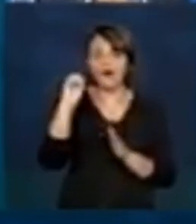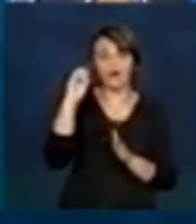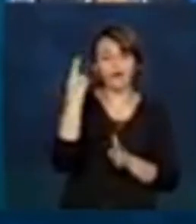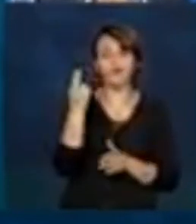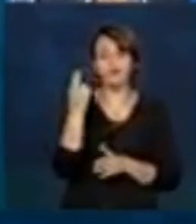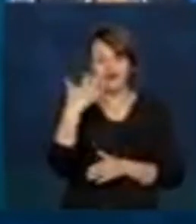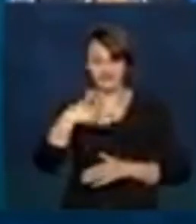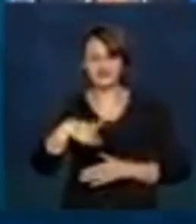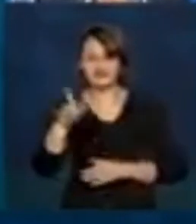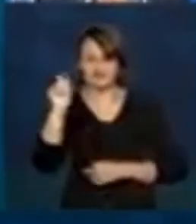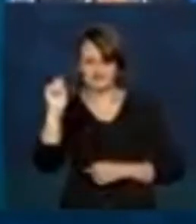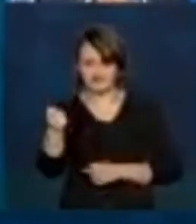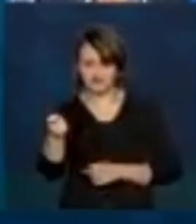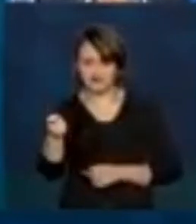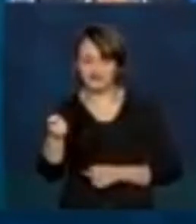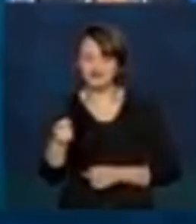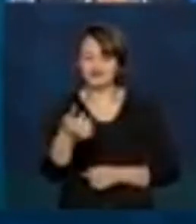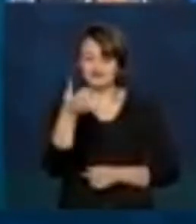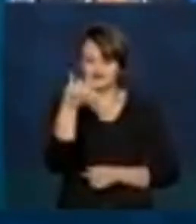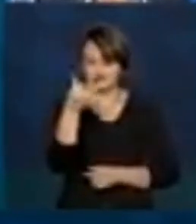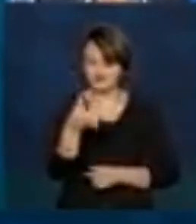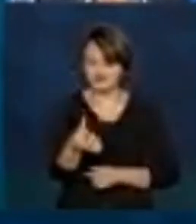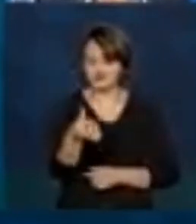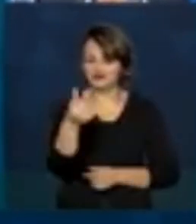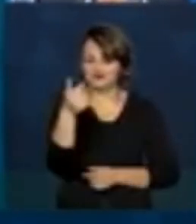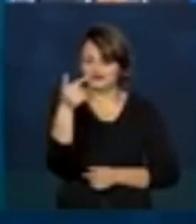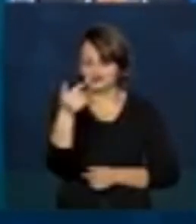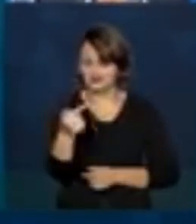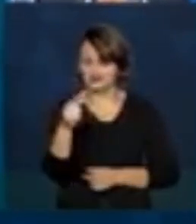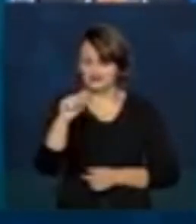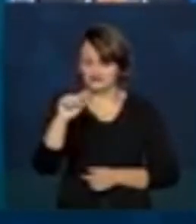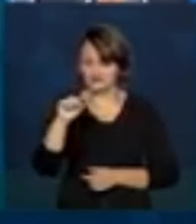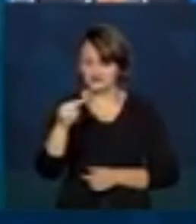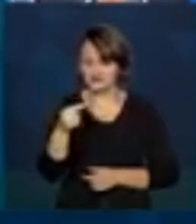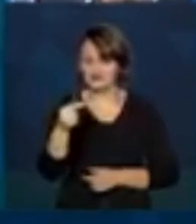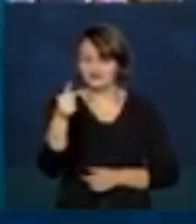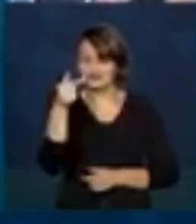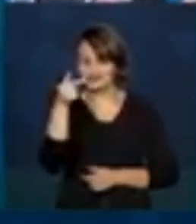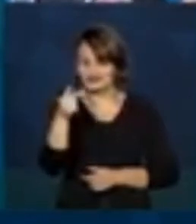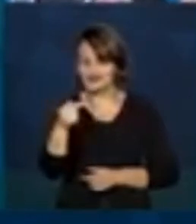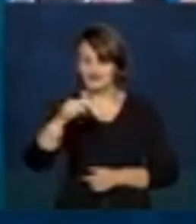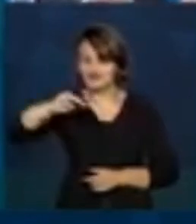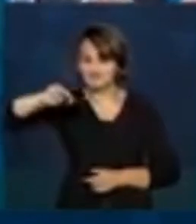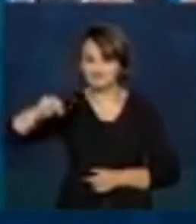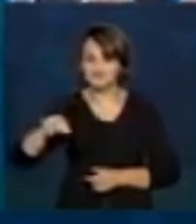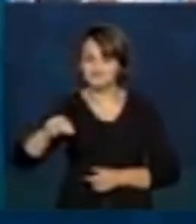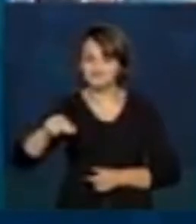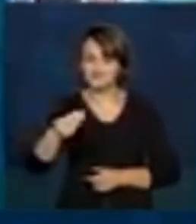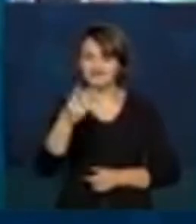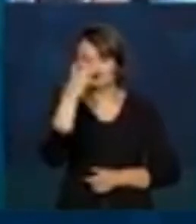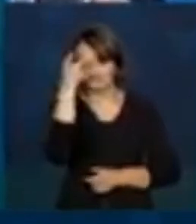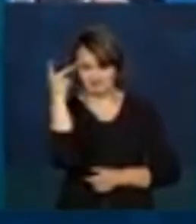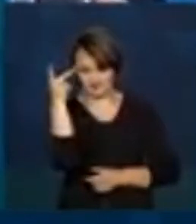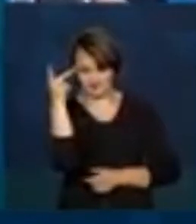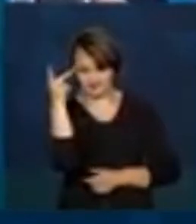emergencial, será de 67,7 milhões de pessoas.